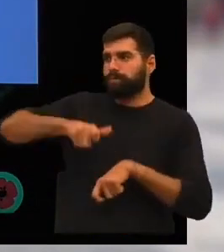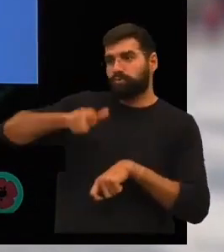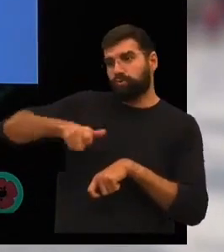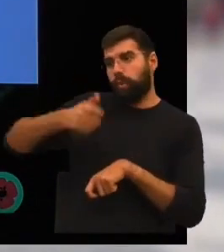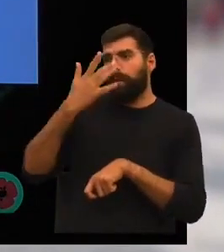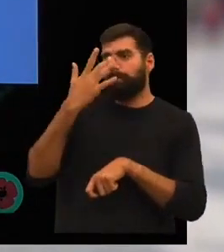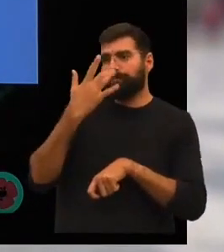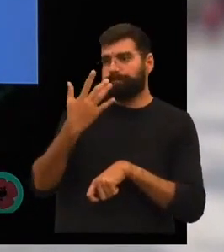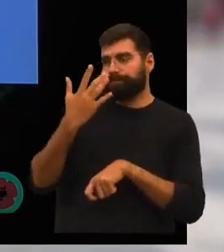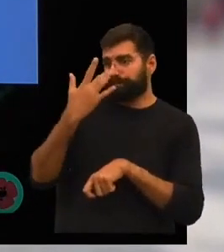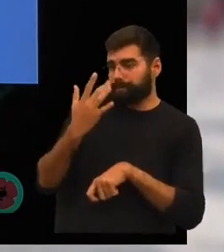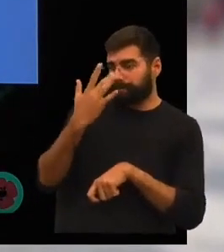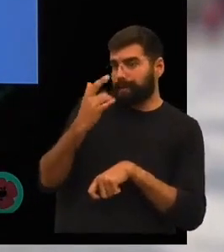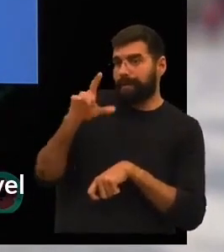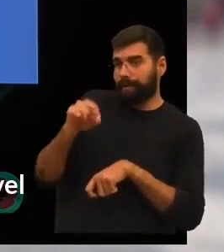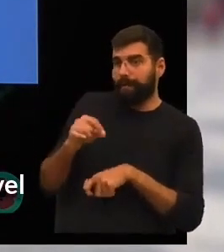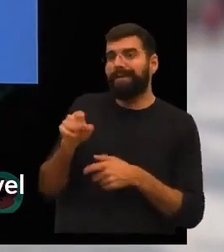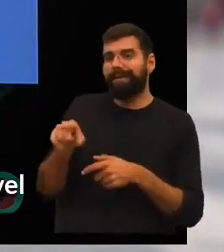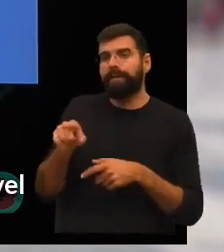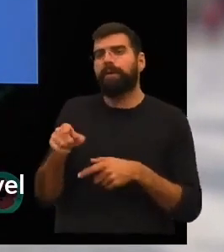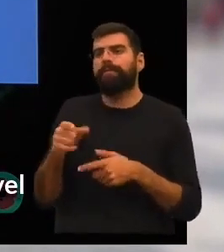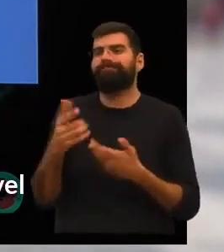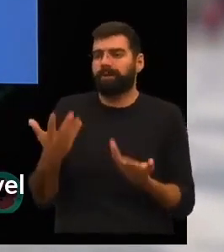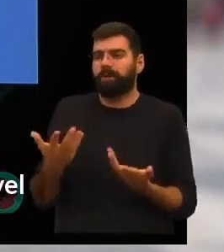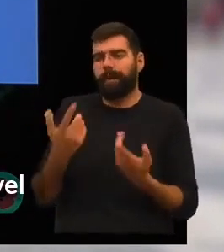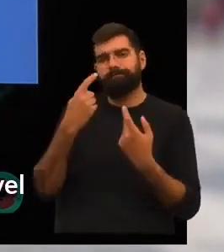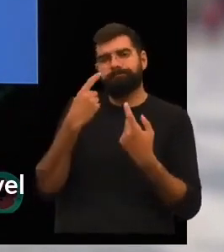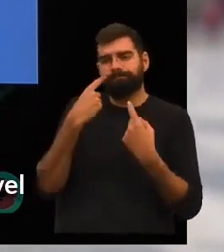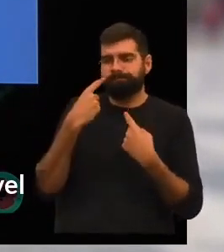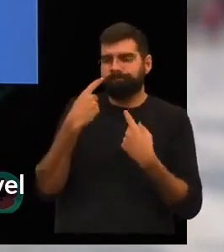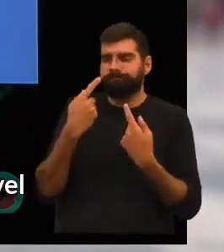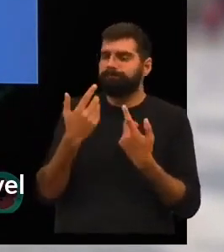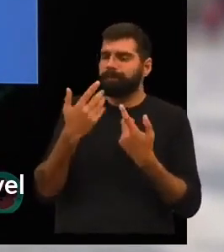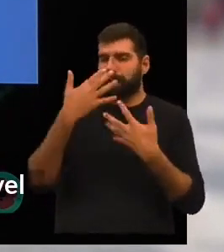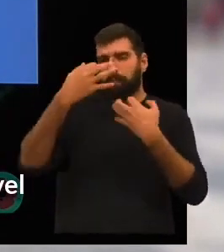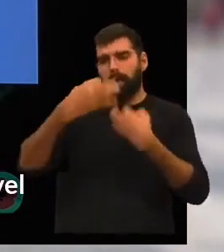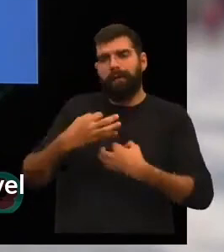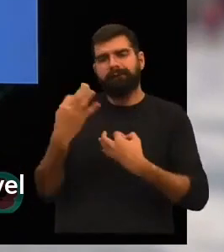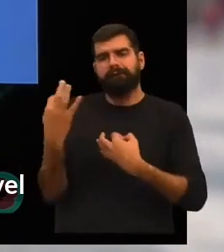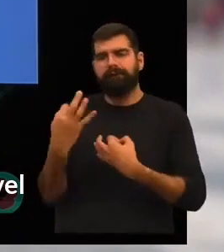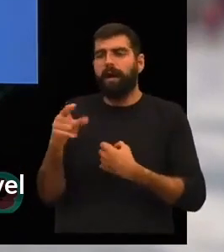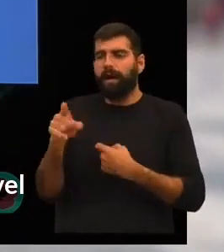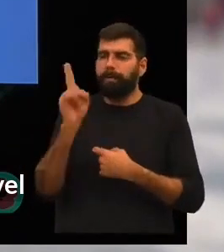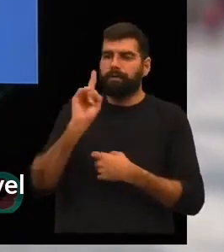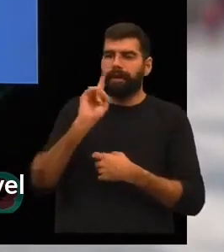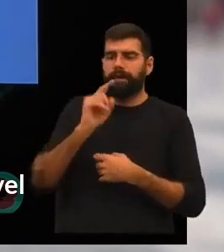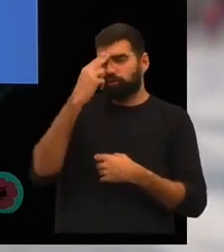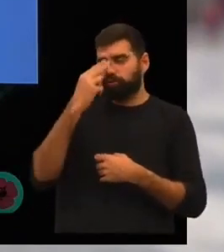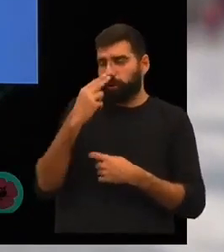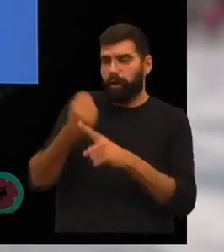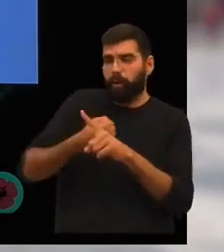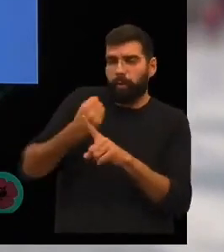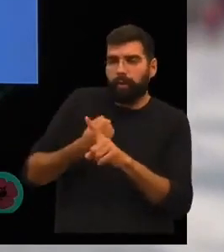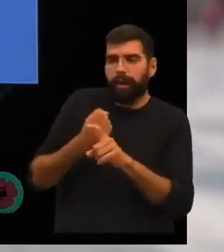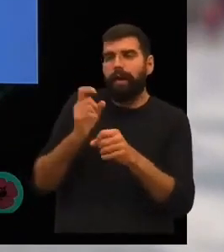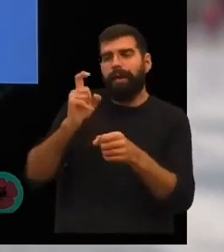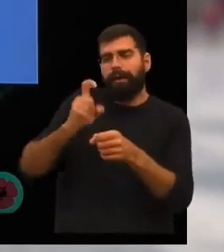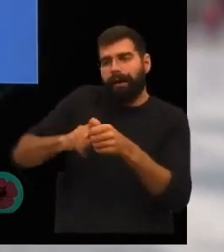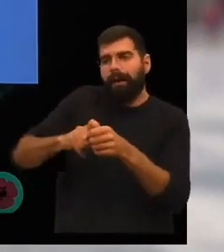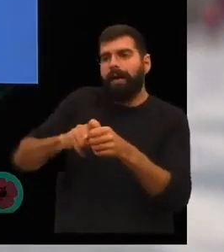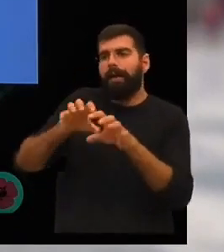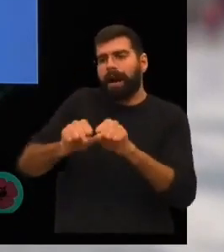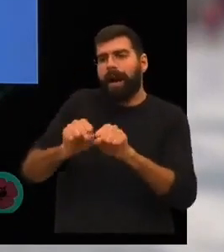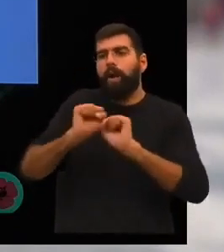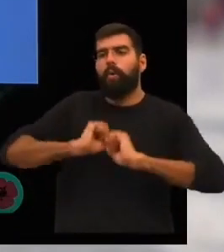livre é tributário, começa hoje a ser finalmente reconhecida como imprescindível por o conhecimento da história e da luta anticolonial e do